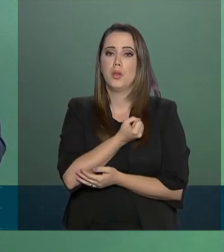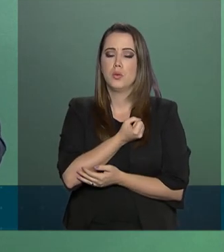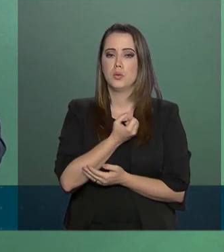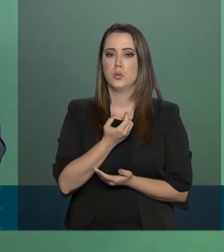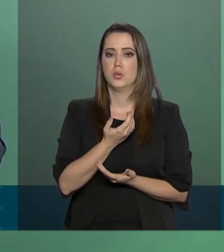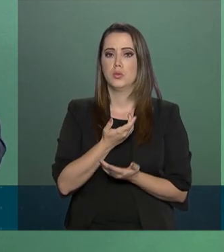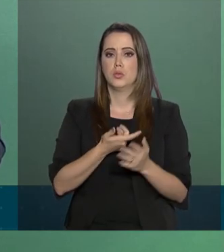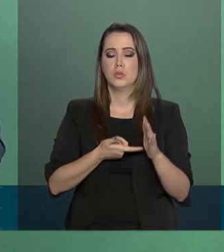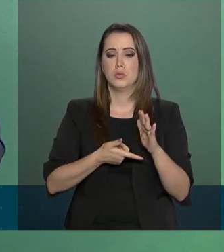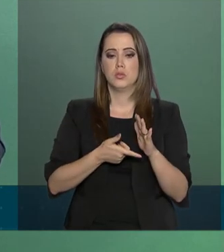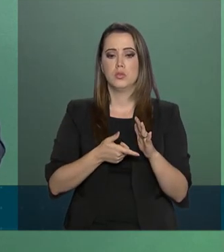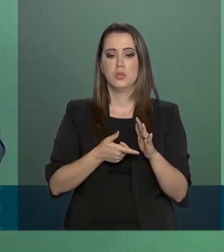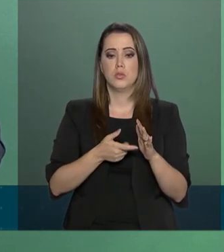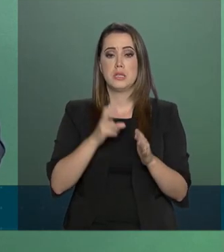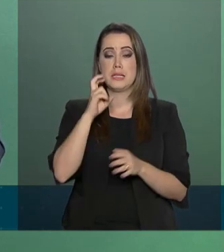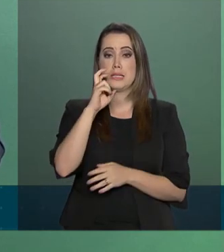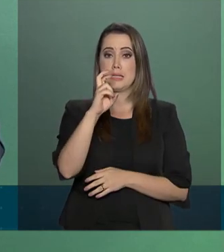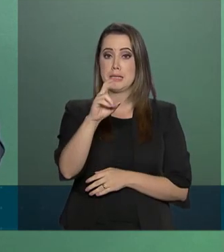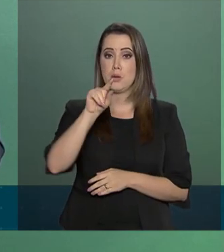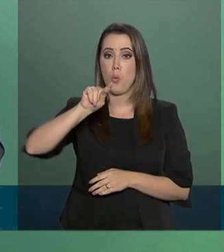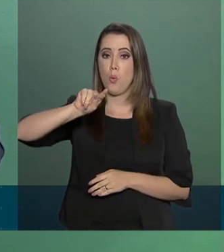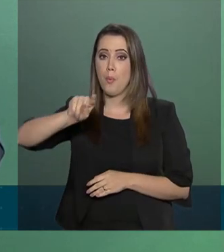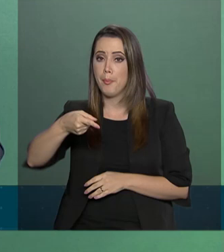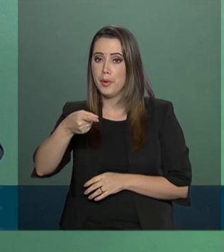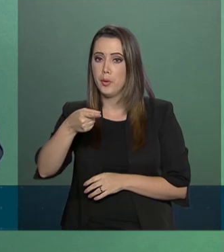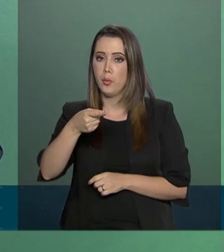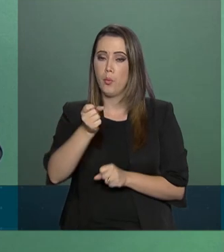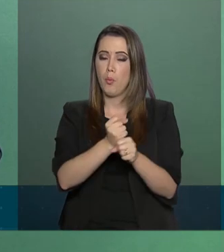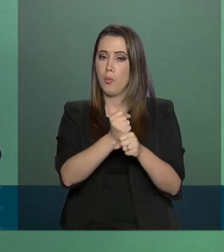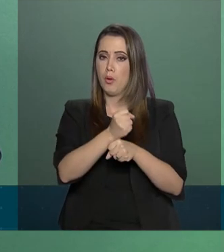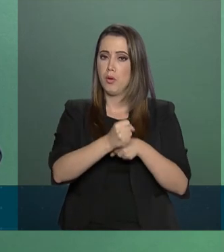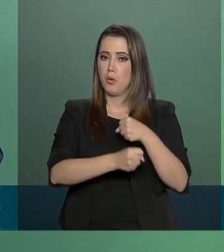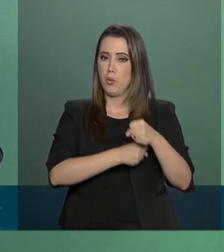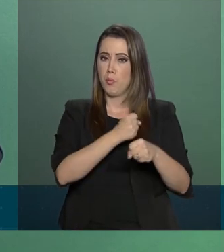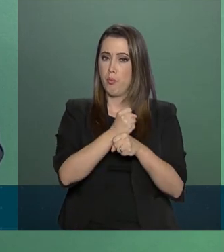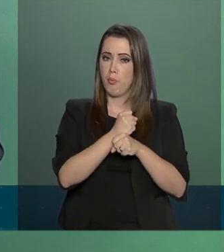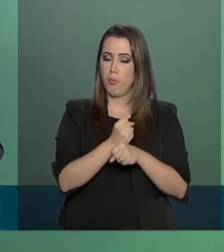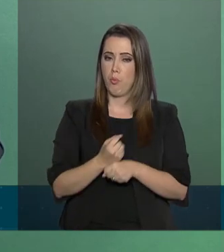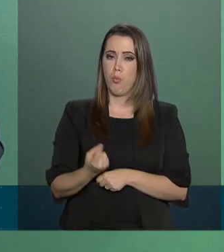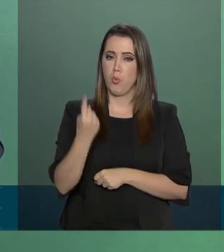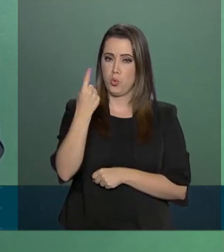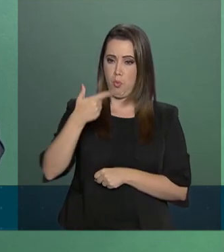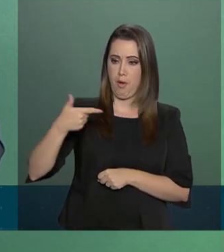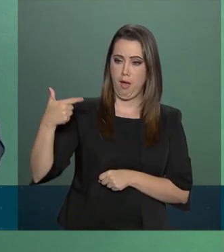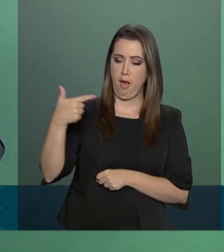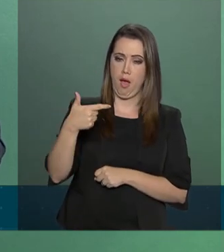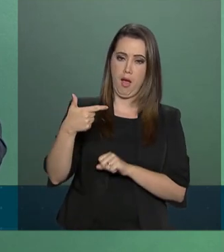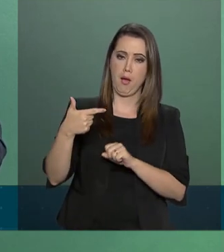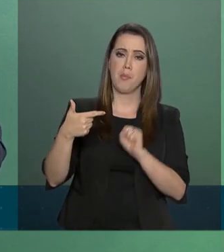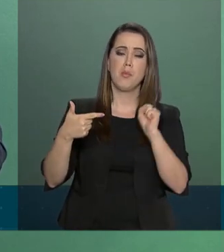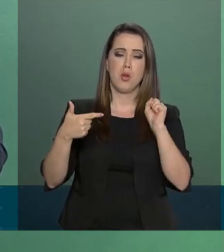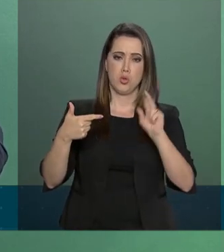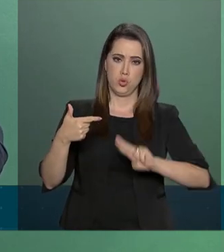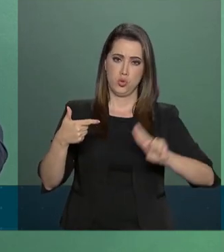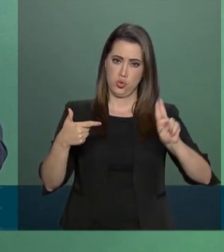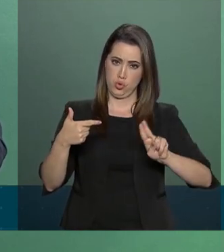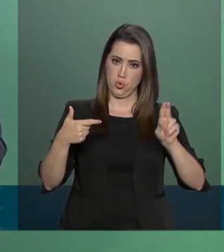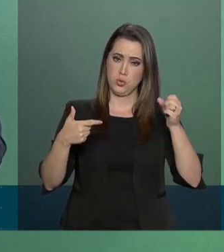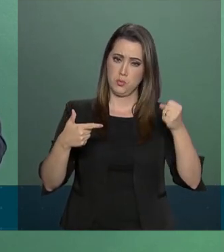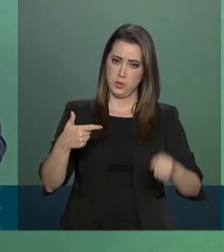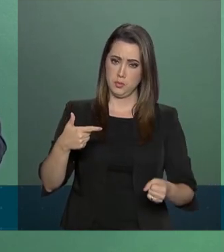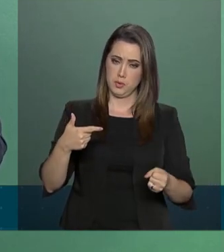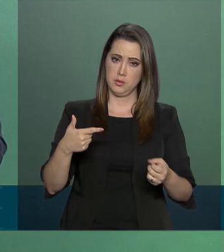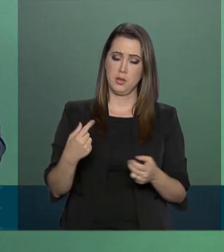500, perdão, 5 mil munições anuais por arma de uso permitido e mil para